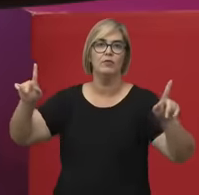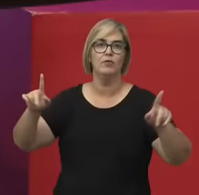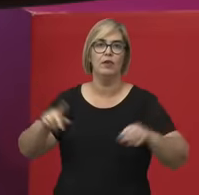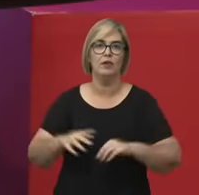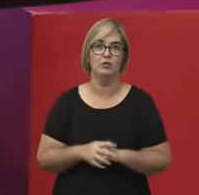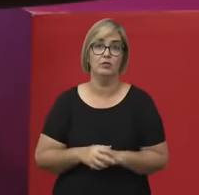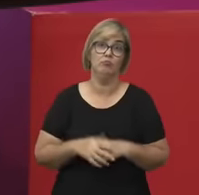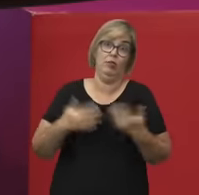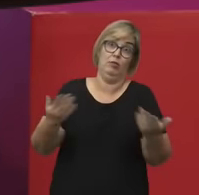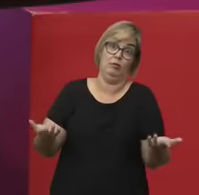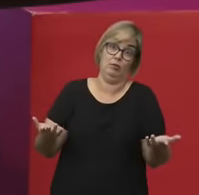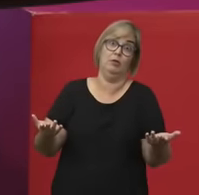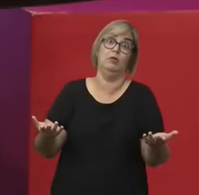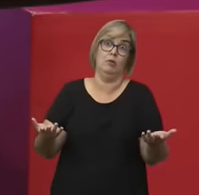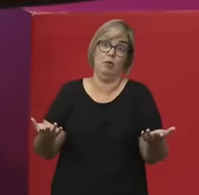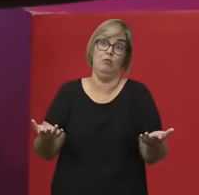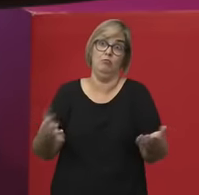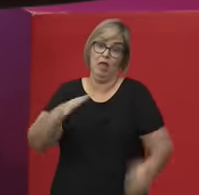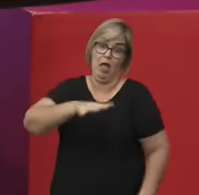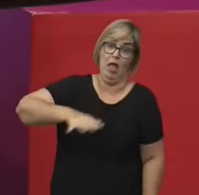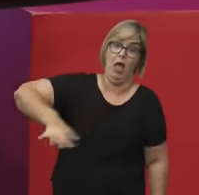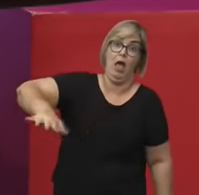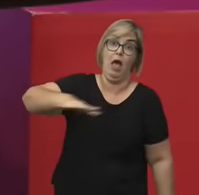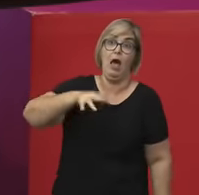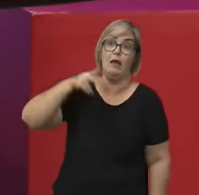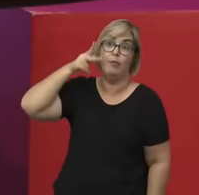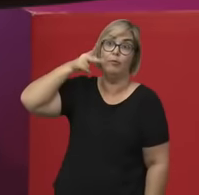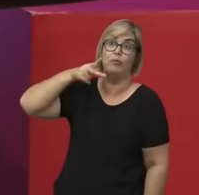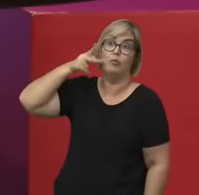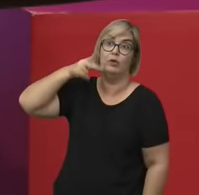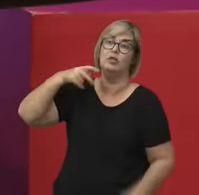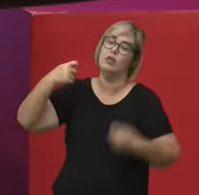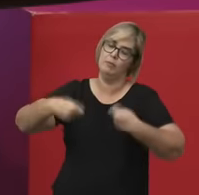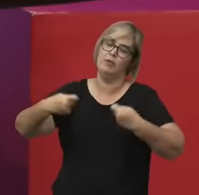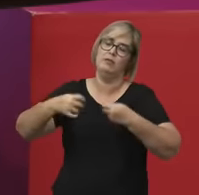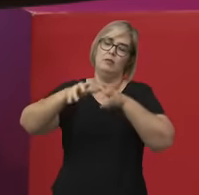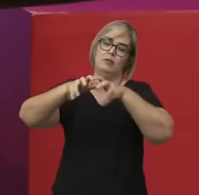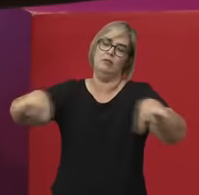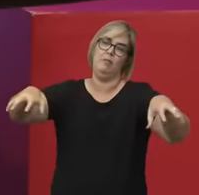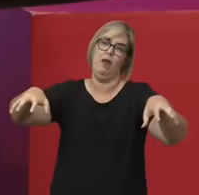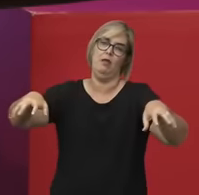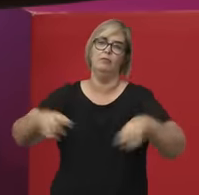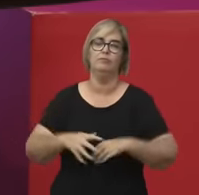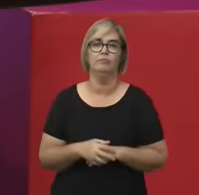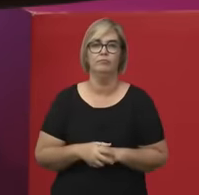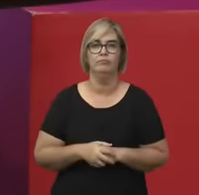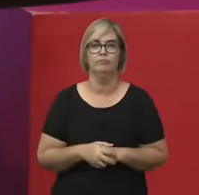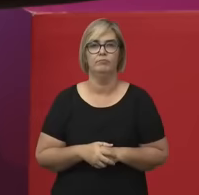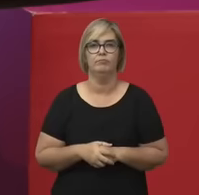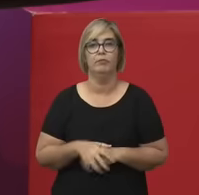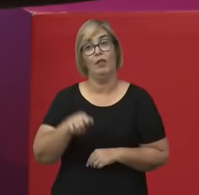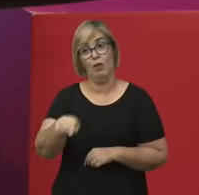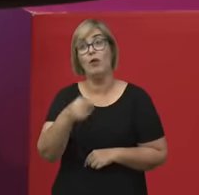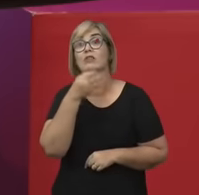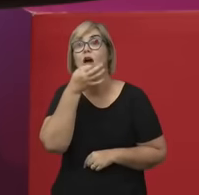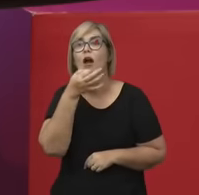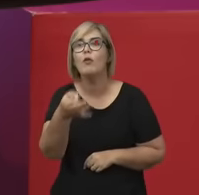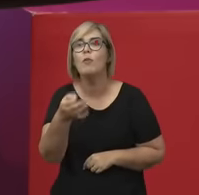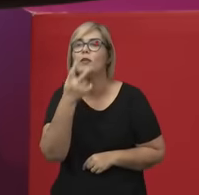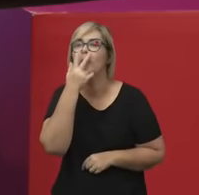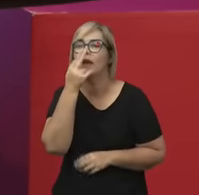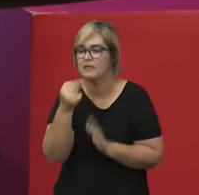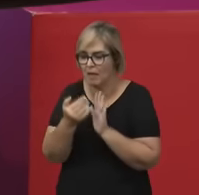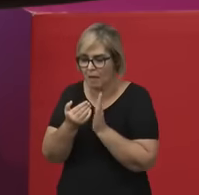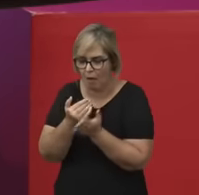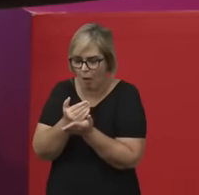E, portanto, o espaço político ocupado por esses corpos deve ser distinto também. Então, é argumento que vai do biológico. E aí,